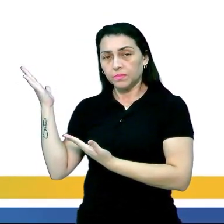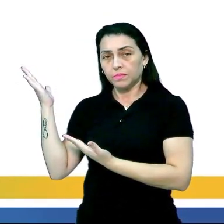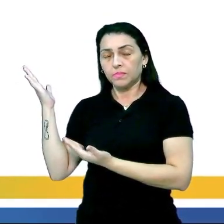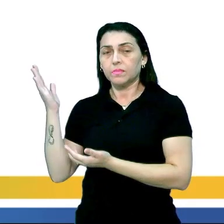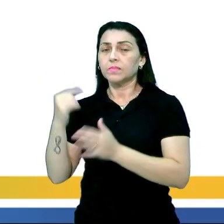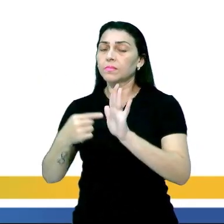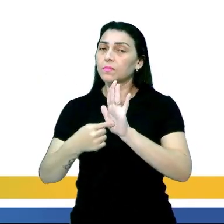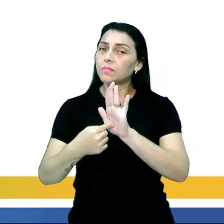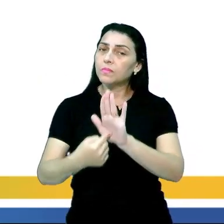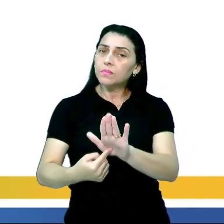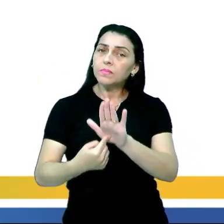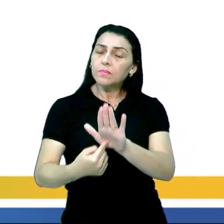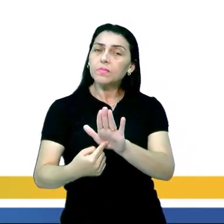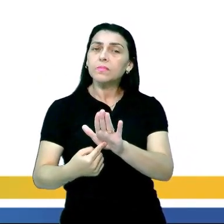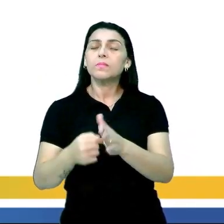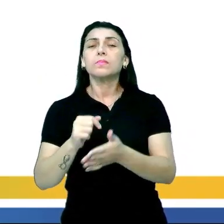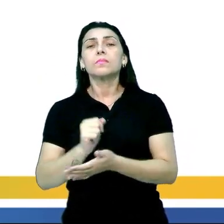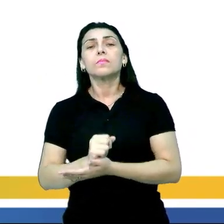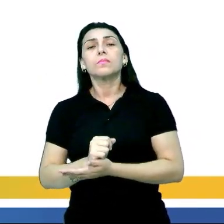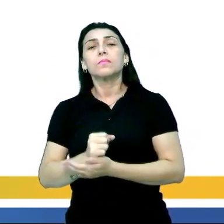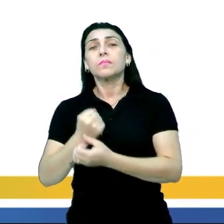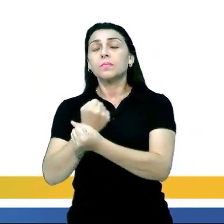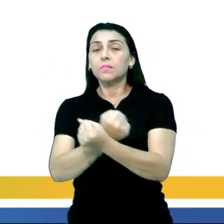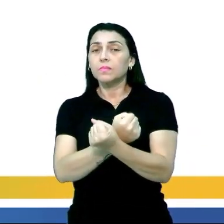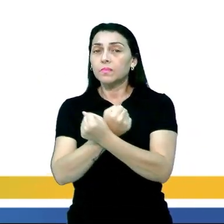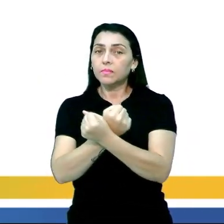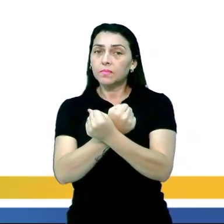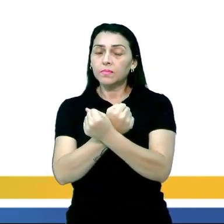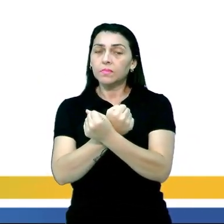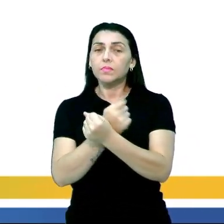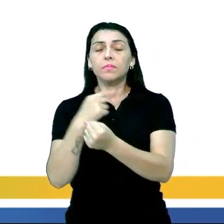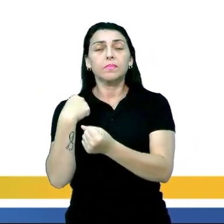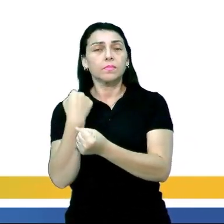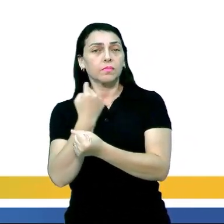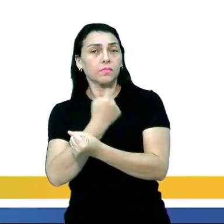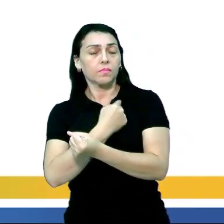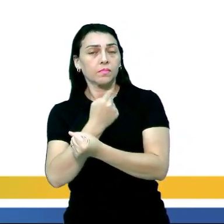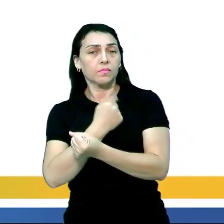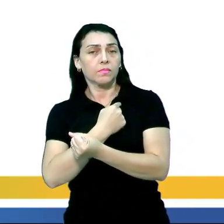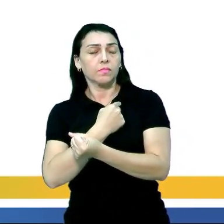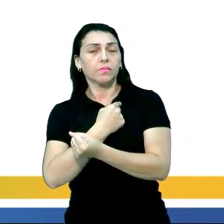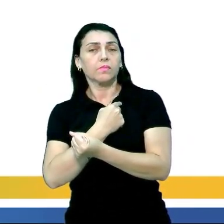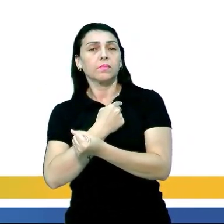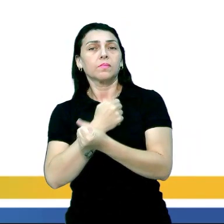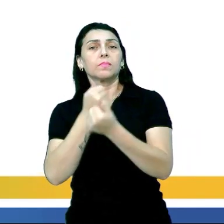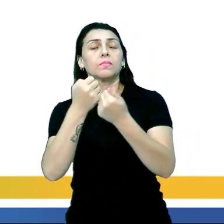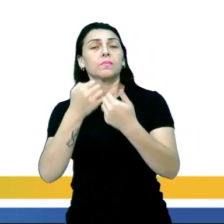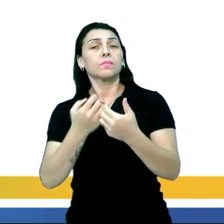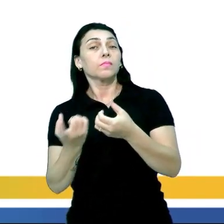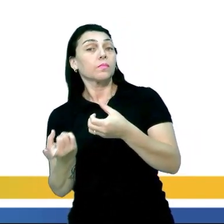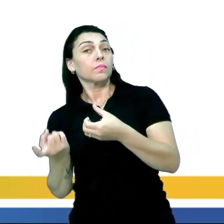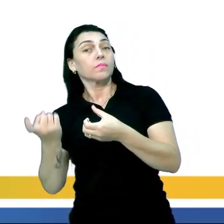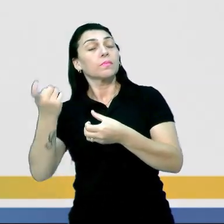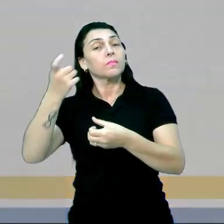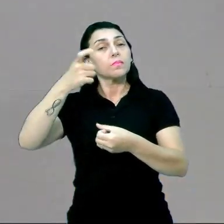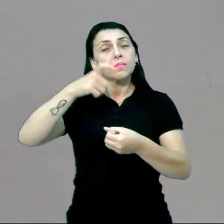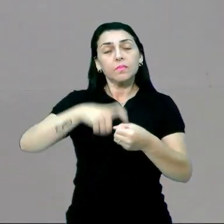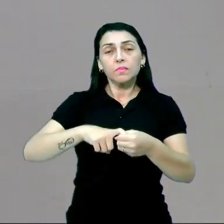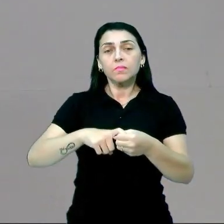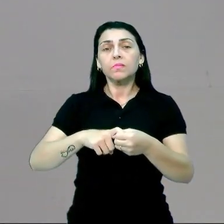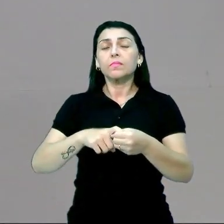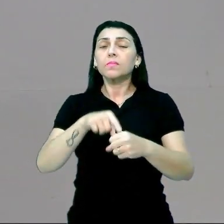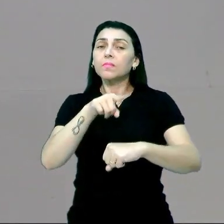quando ela mostra justamente esses escravos, nós estamos justamente nos reportando